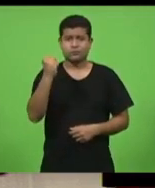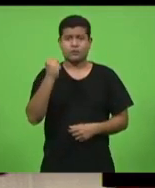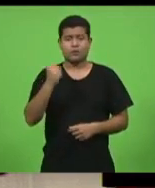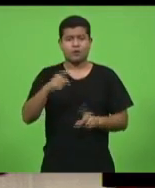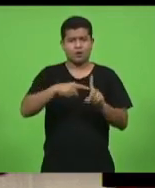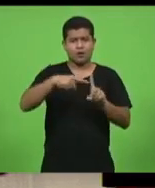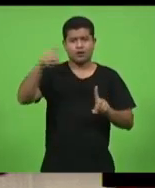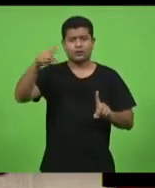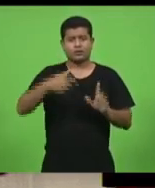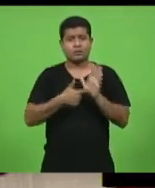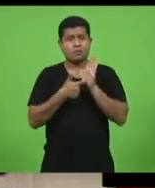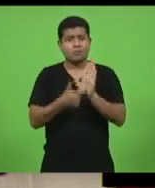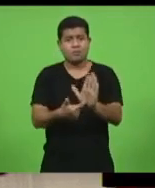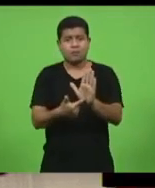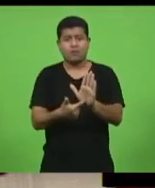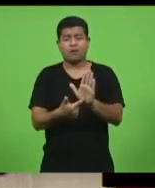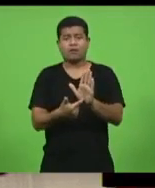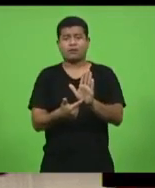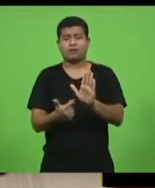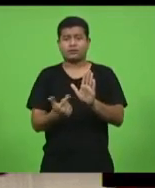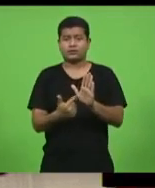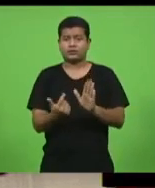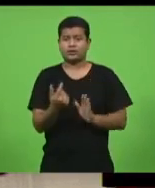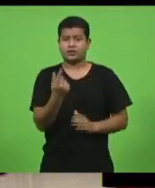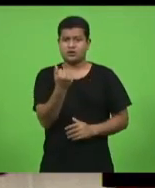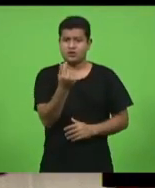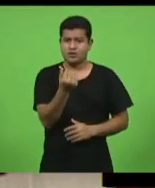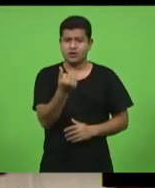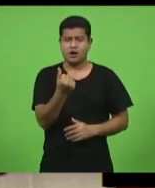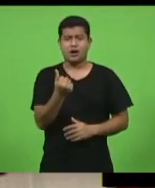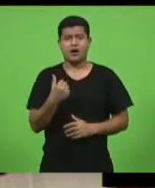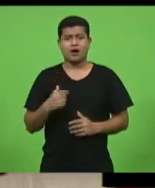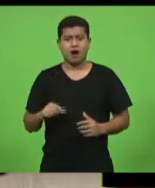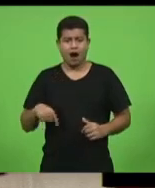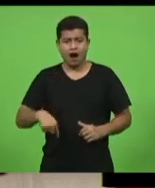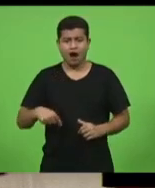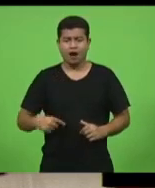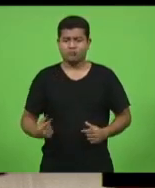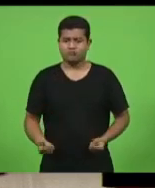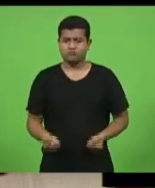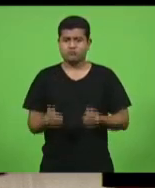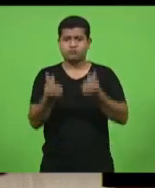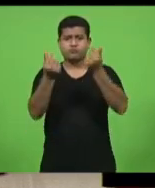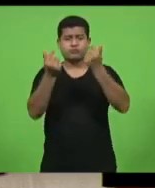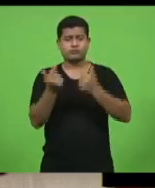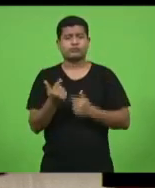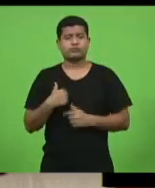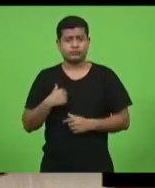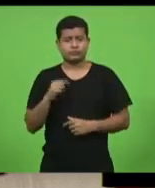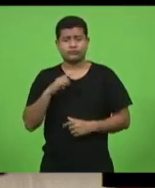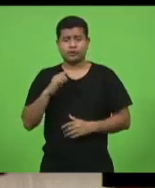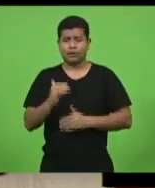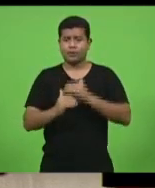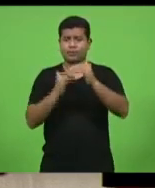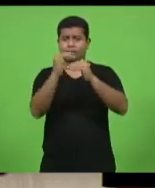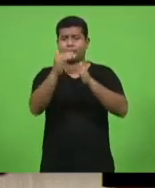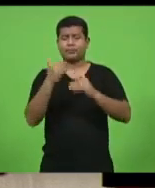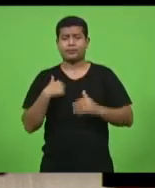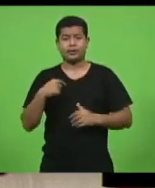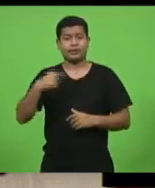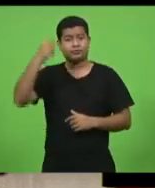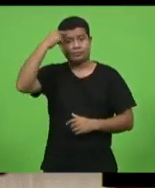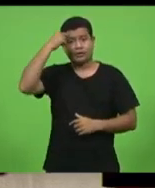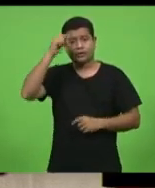demonstram que a receita do nosso Estado também está crescendo. Mas nós temos que pensar coletivamente,